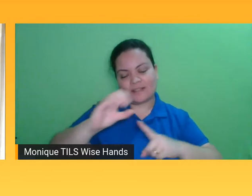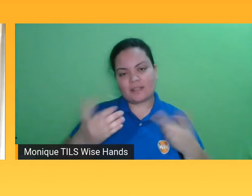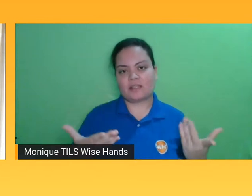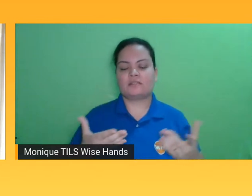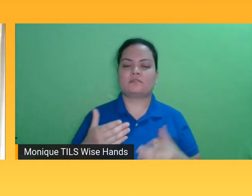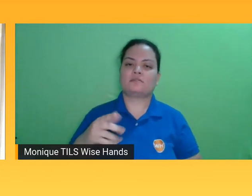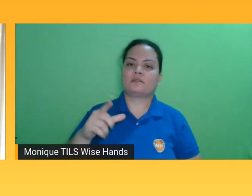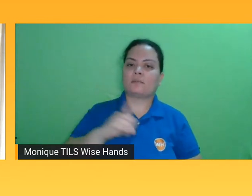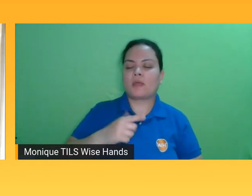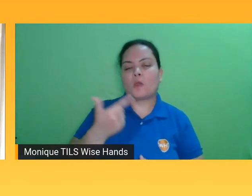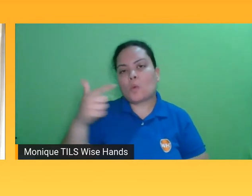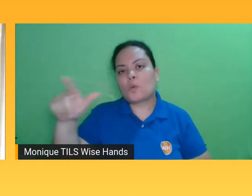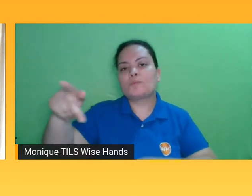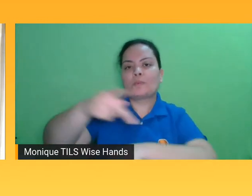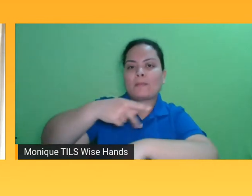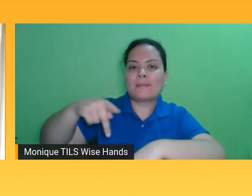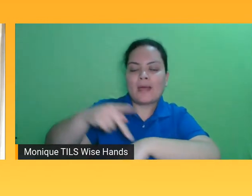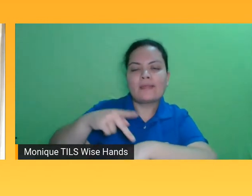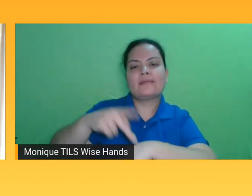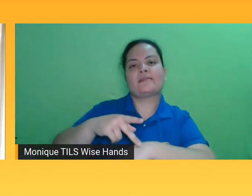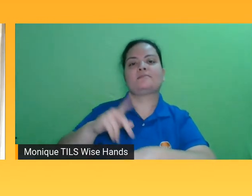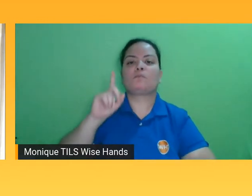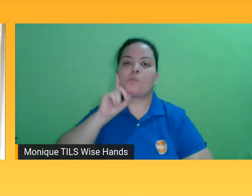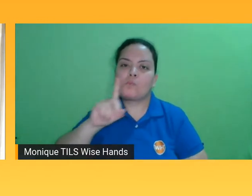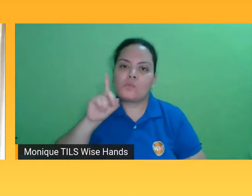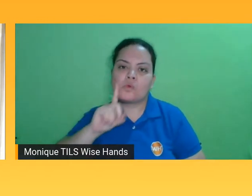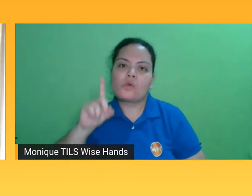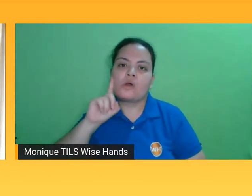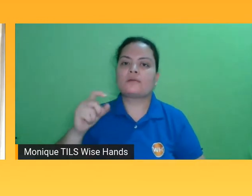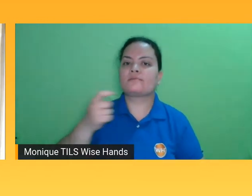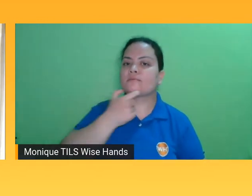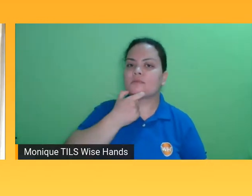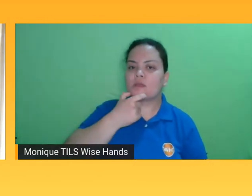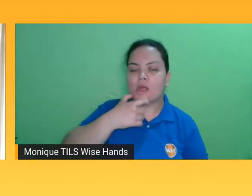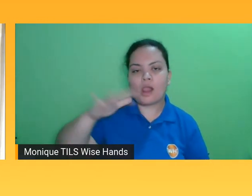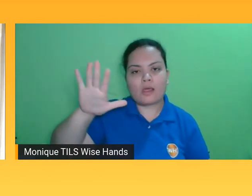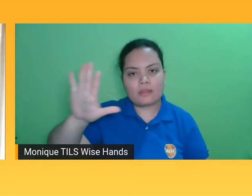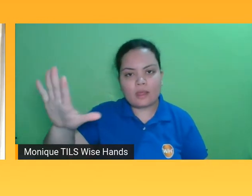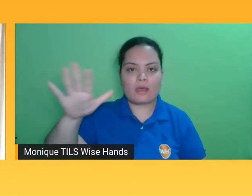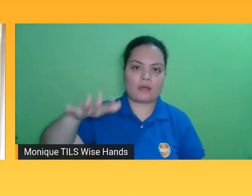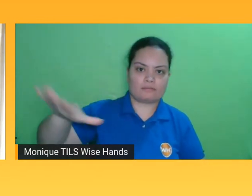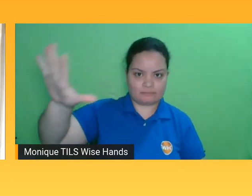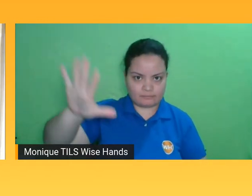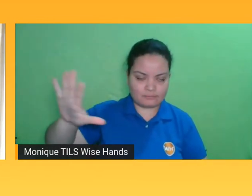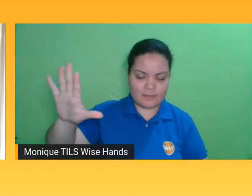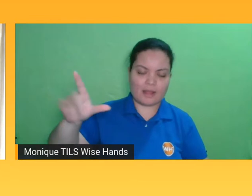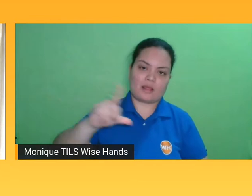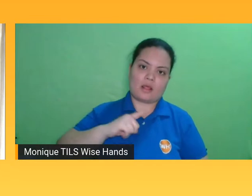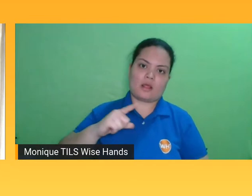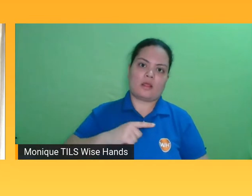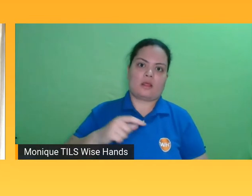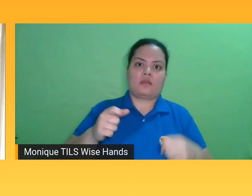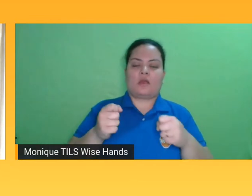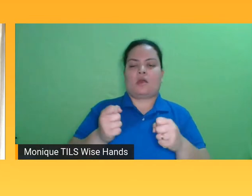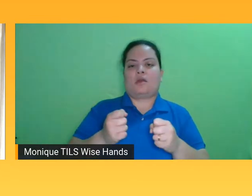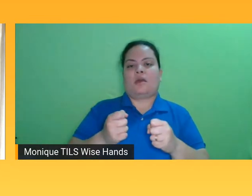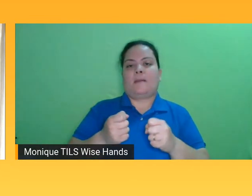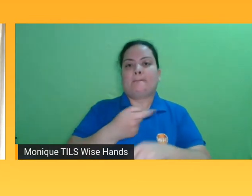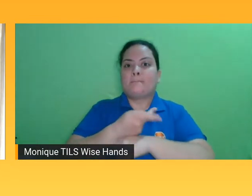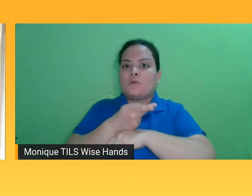e Inglaterra, que são mercados mais maduros e tem visto um crescimento muito grande de audiobook nos últimos anos,